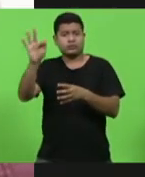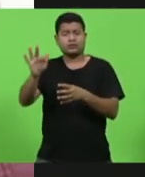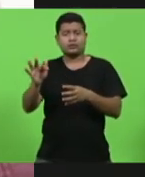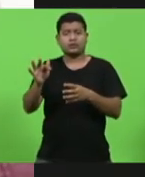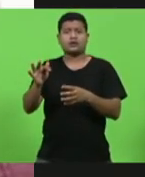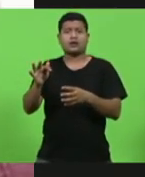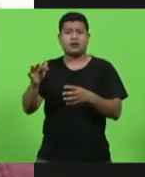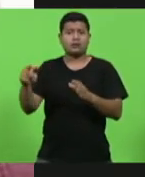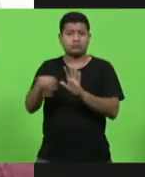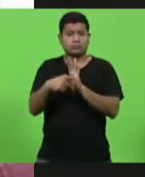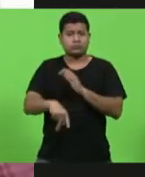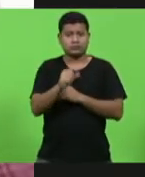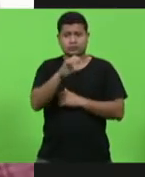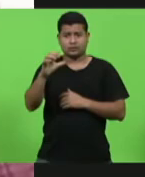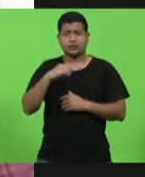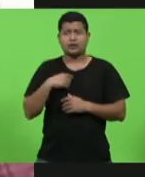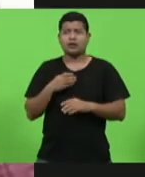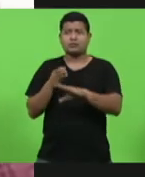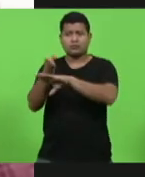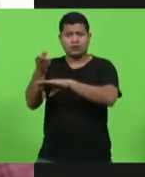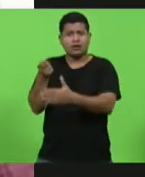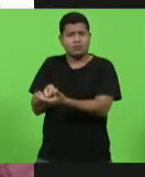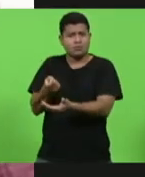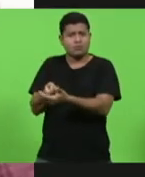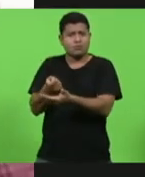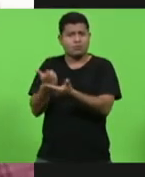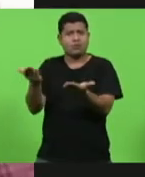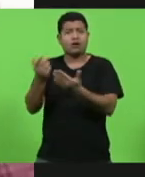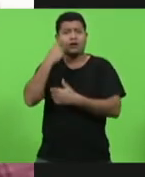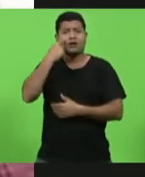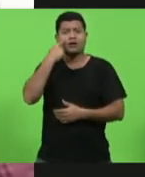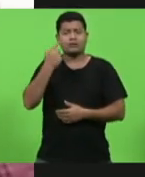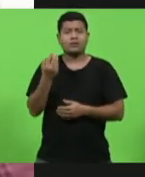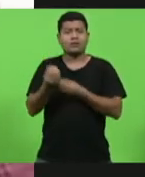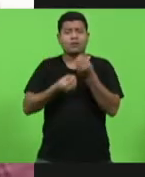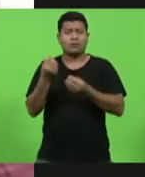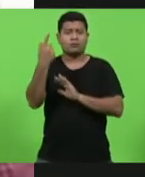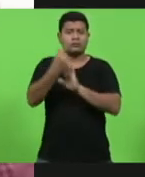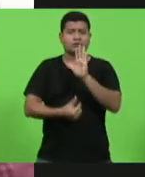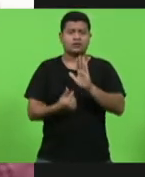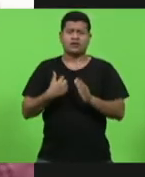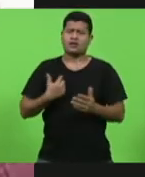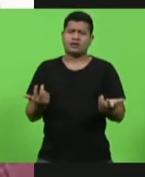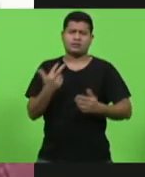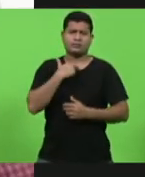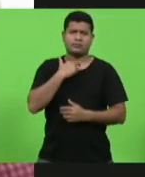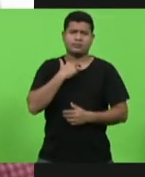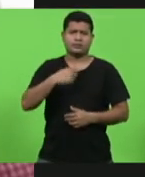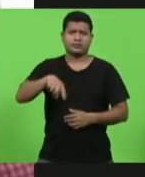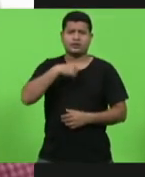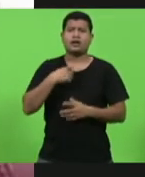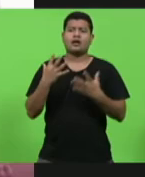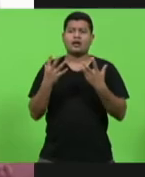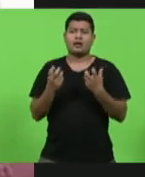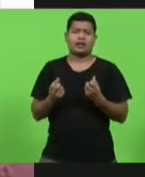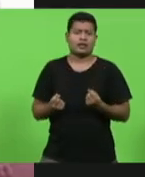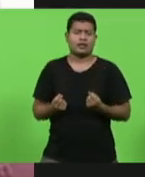que possam pressionar em rever essa questão orçamentária. não é possível nós de forma passiva